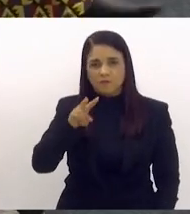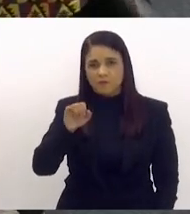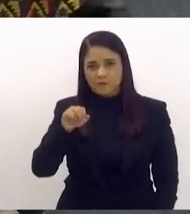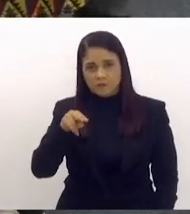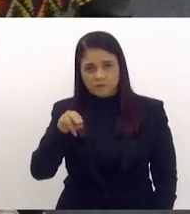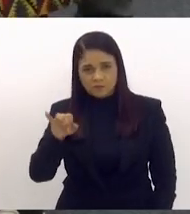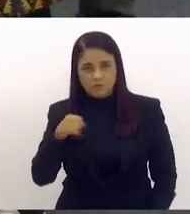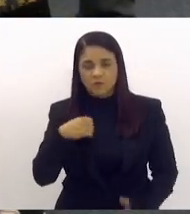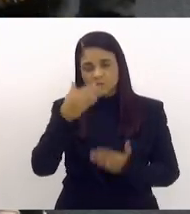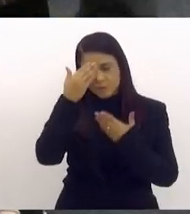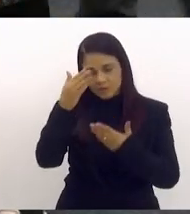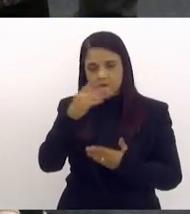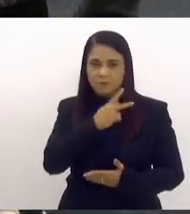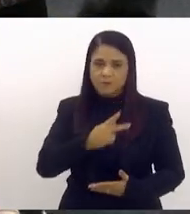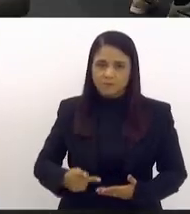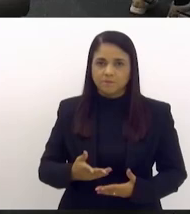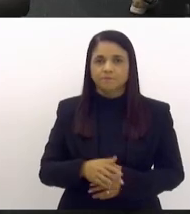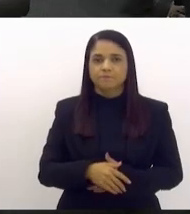Cosolino. Obrigada, presidente.